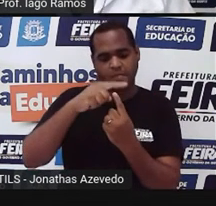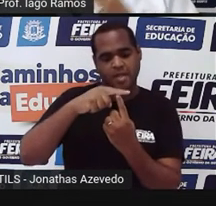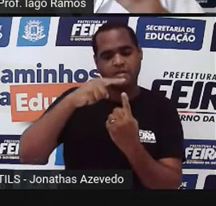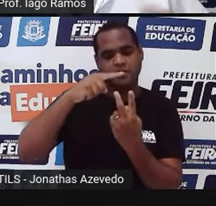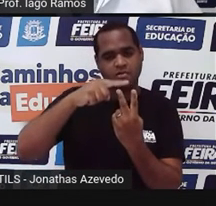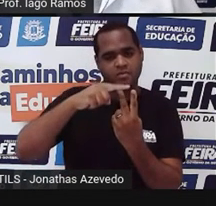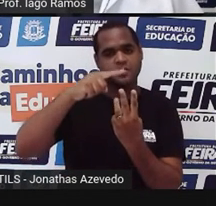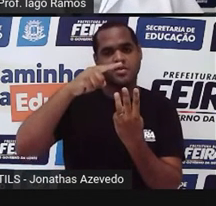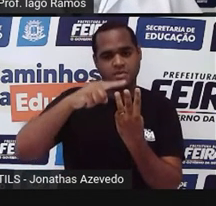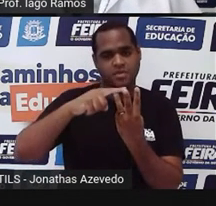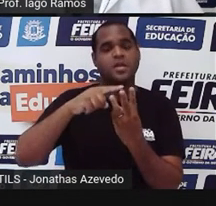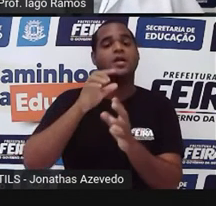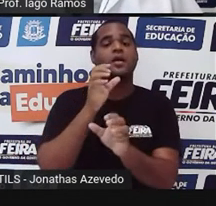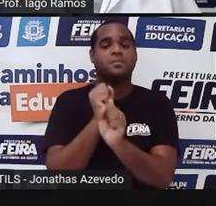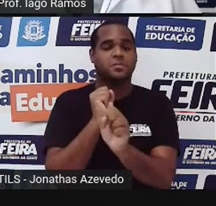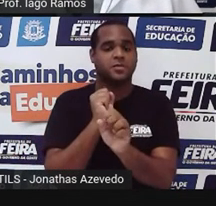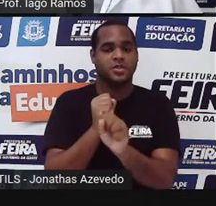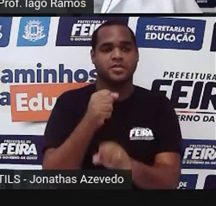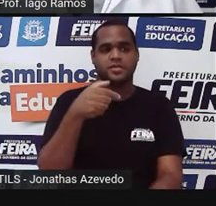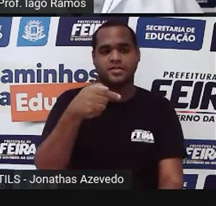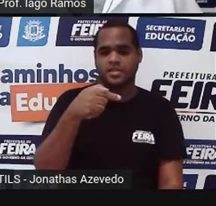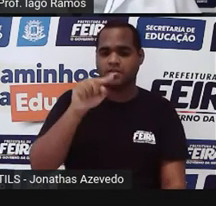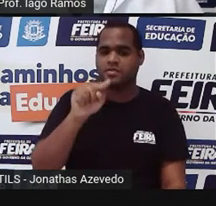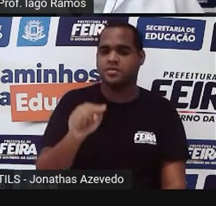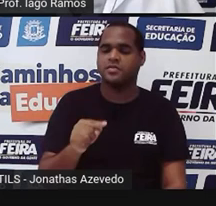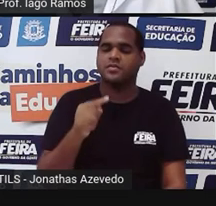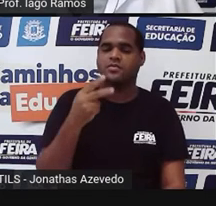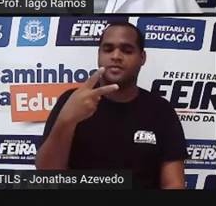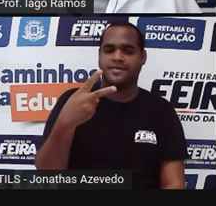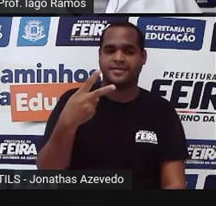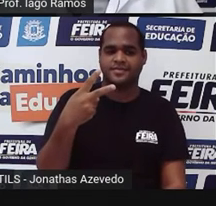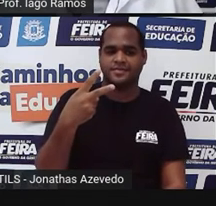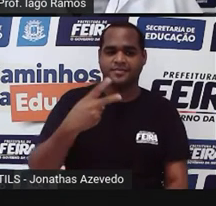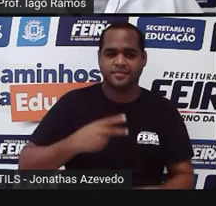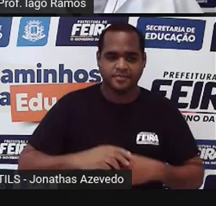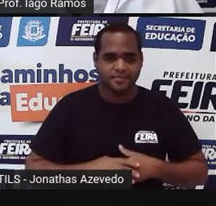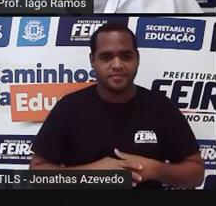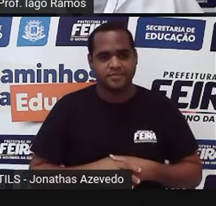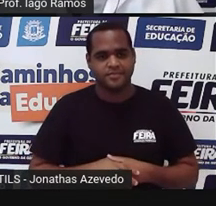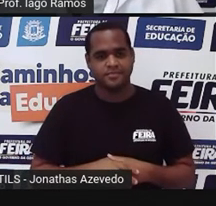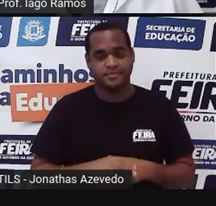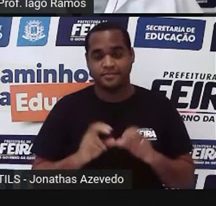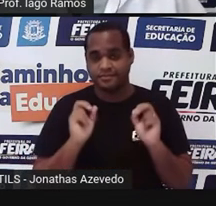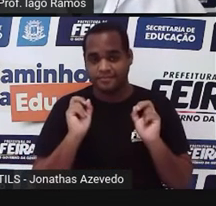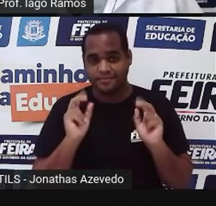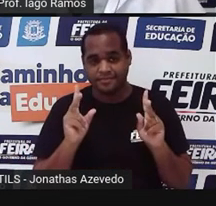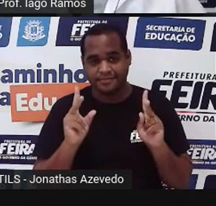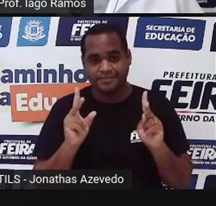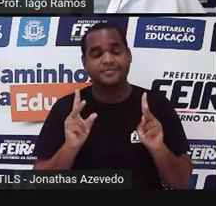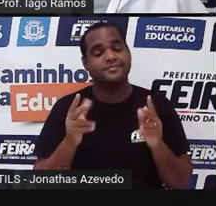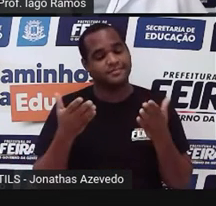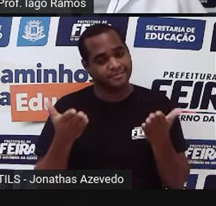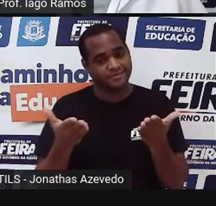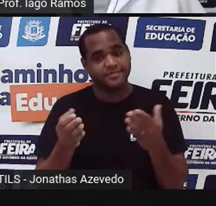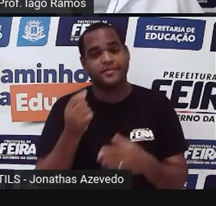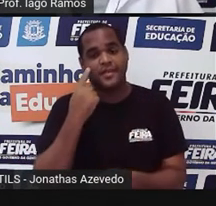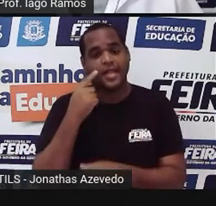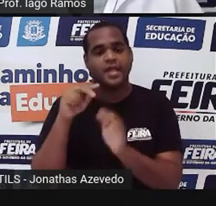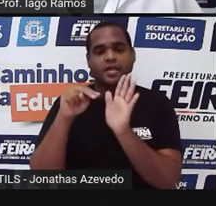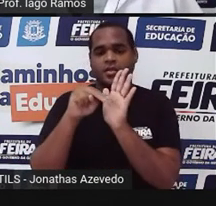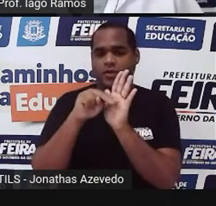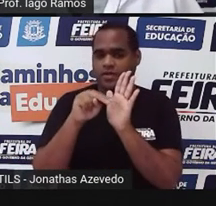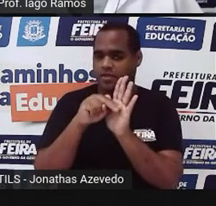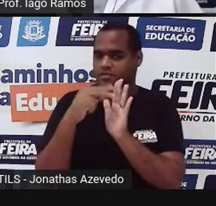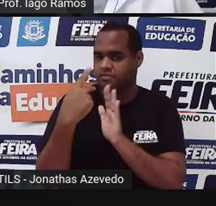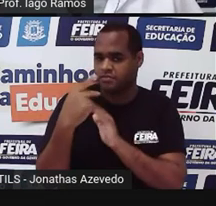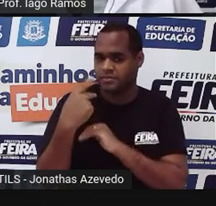vai ser 7,2. Tá bom? Essa é a sua média